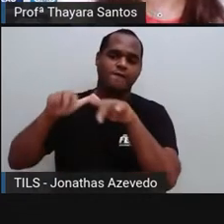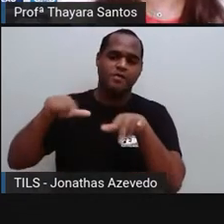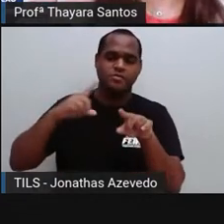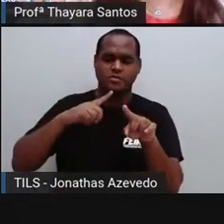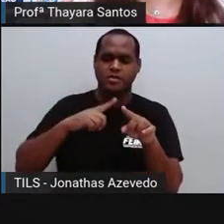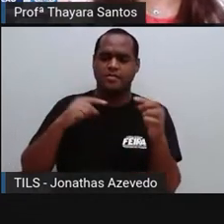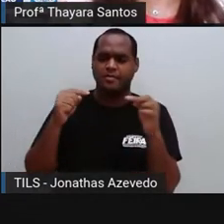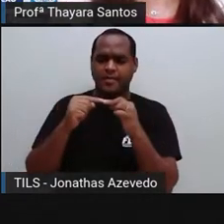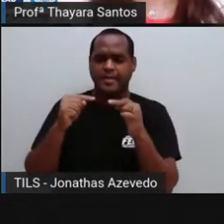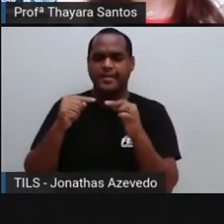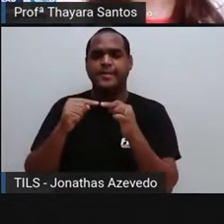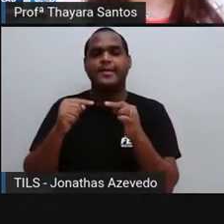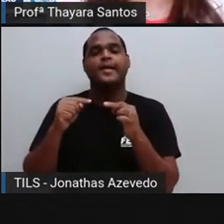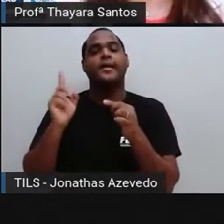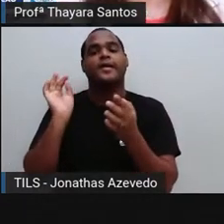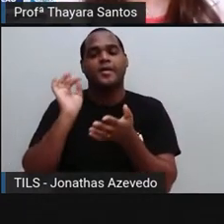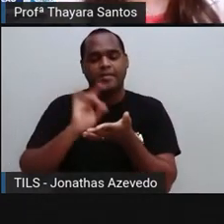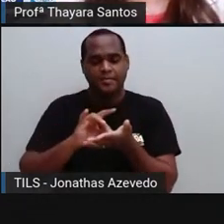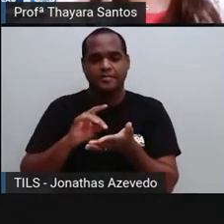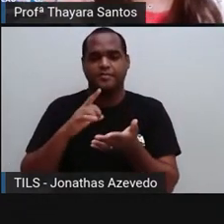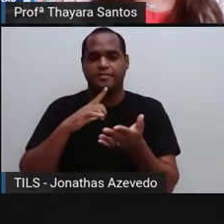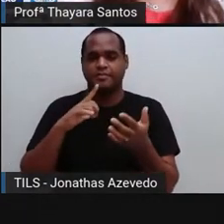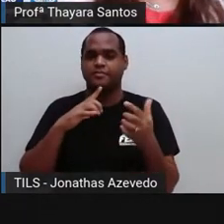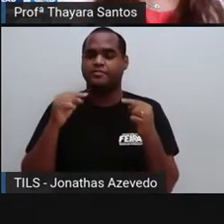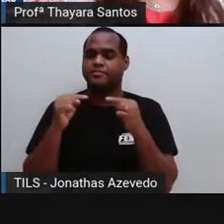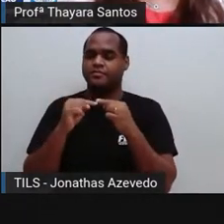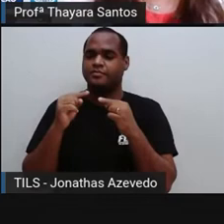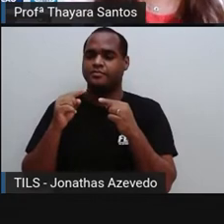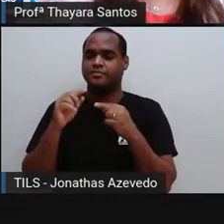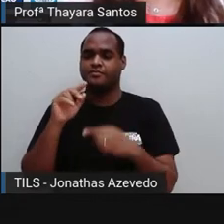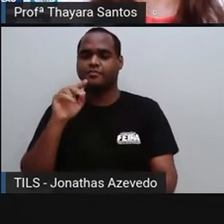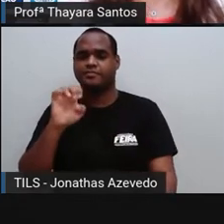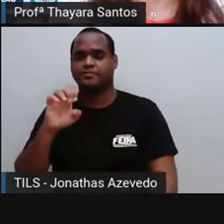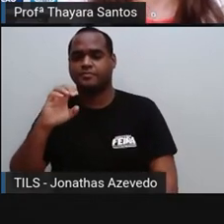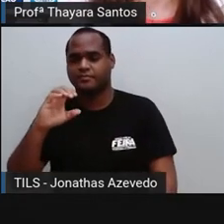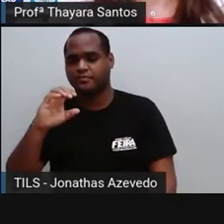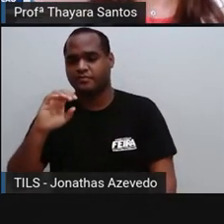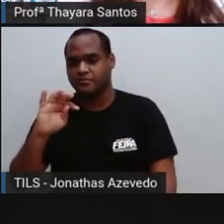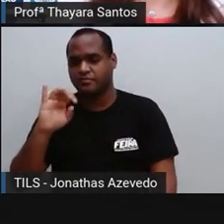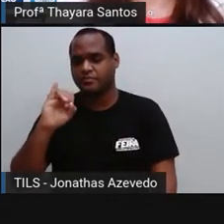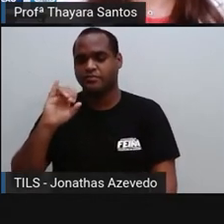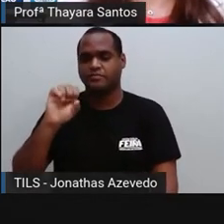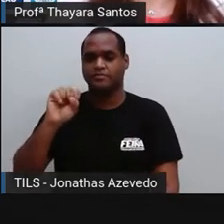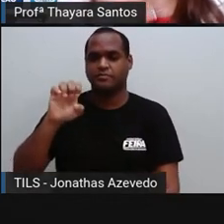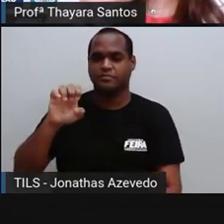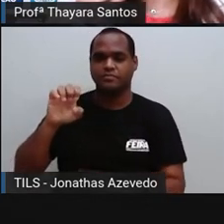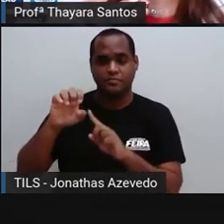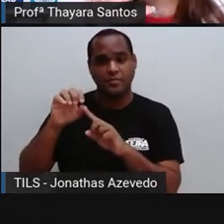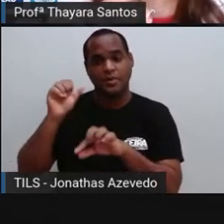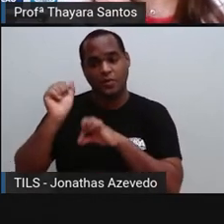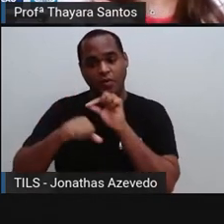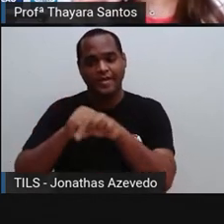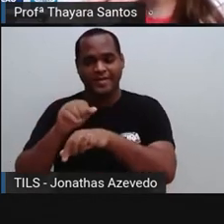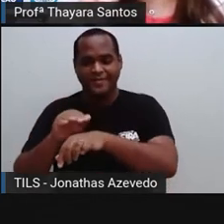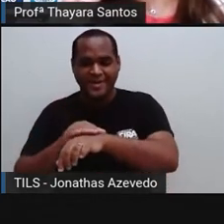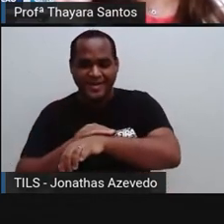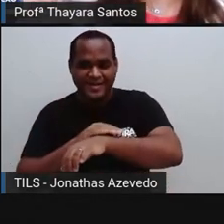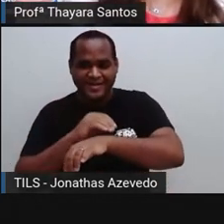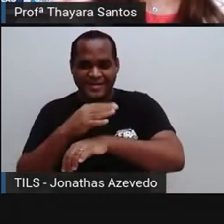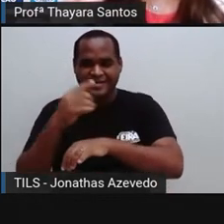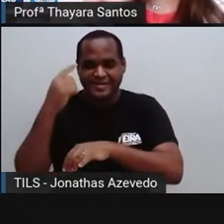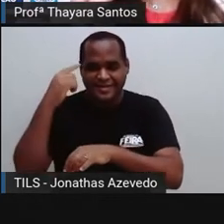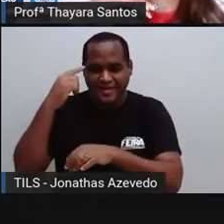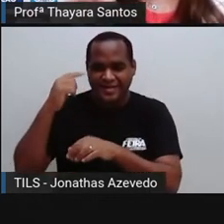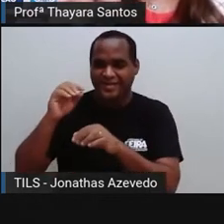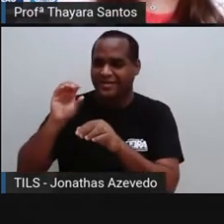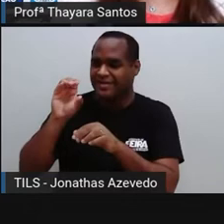eles realizam uma coisa que a gente chama de equidise, que é como se fosse a troca de pele. Isso é como a gente vê a cigarra, aquela